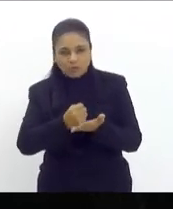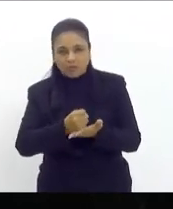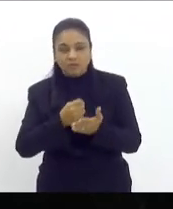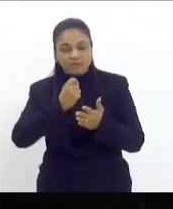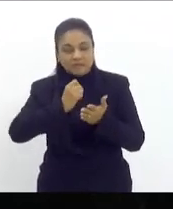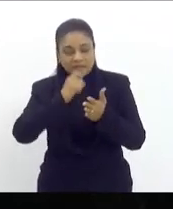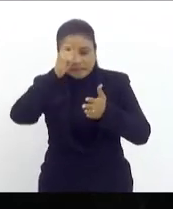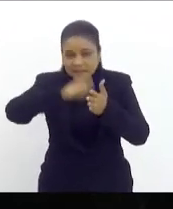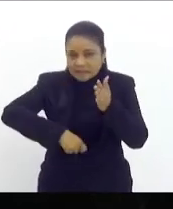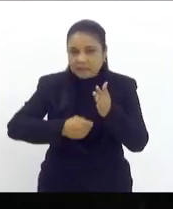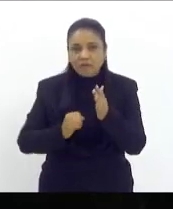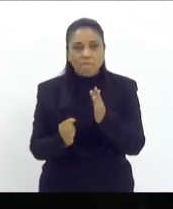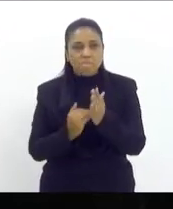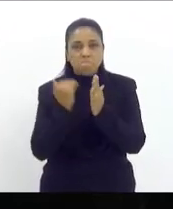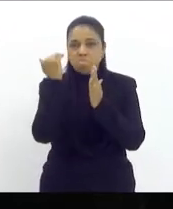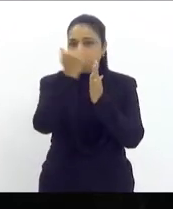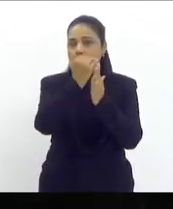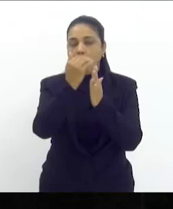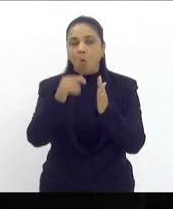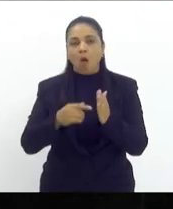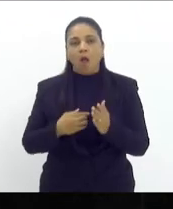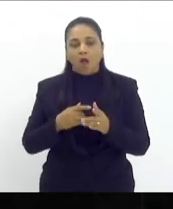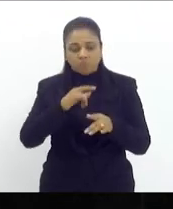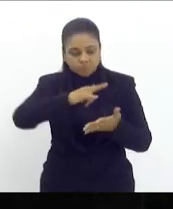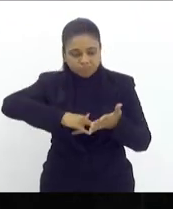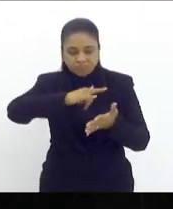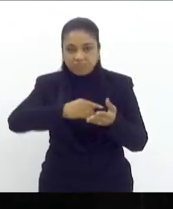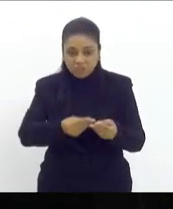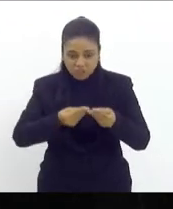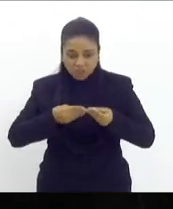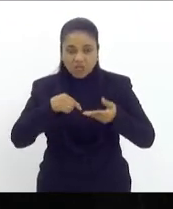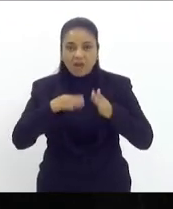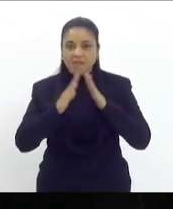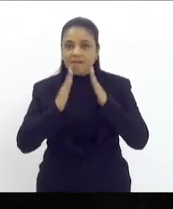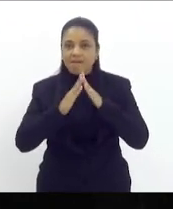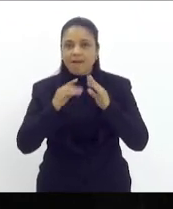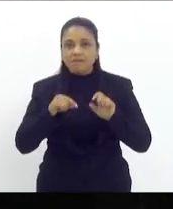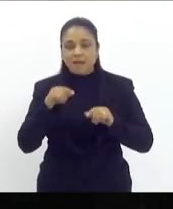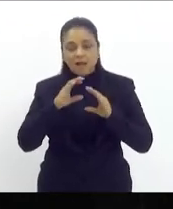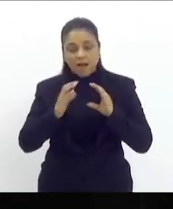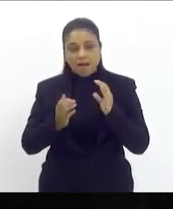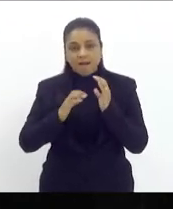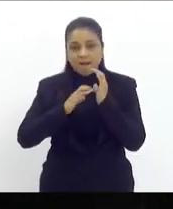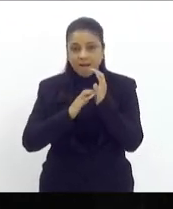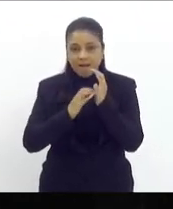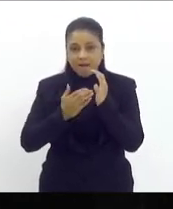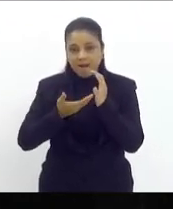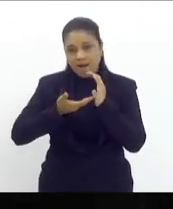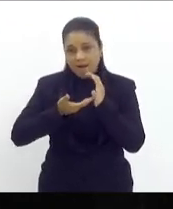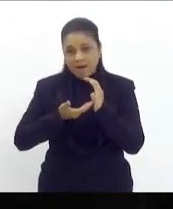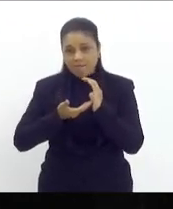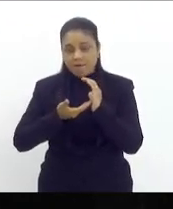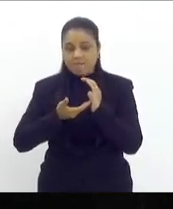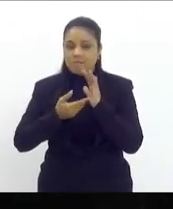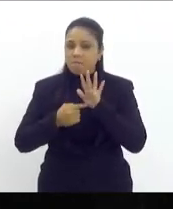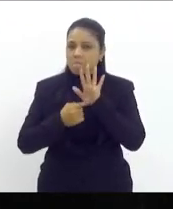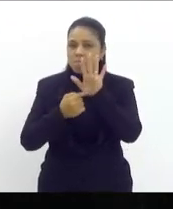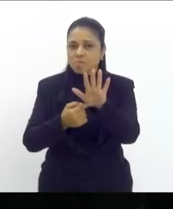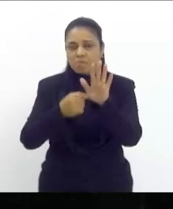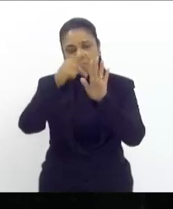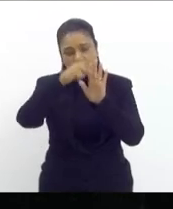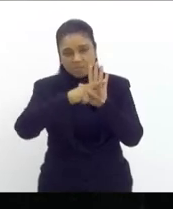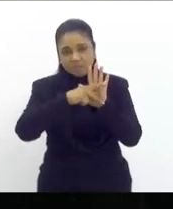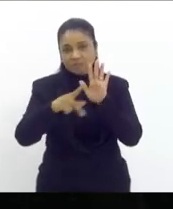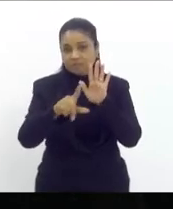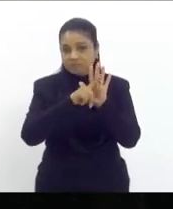aumentaram as faturas estão chegando e apesar do esforço da Câmara que tem apresentado uma série de projetos de lei a gente